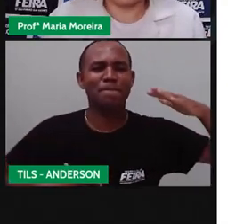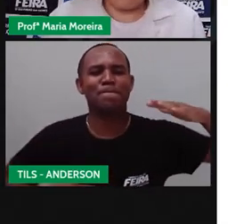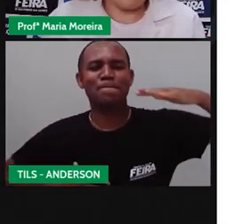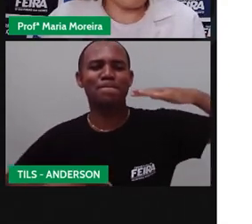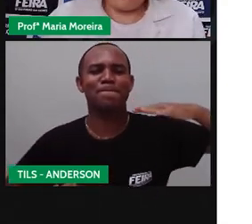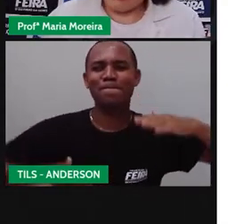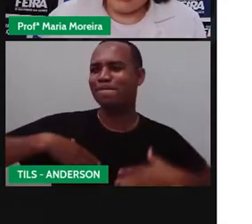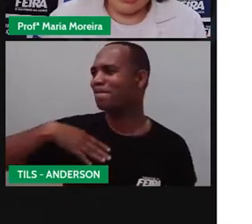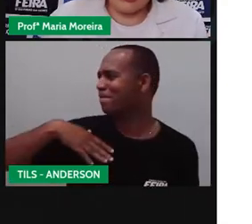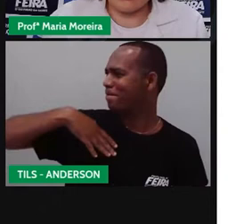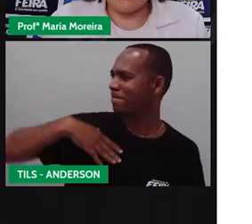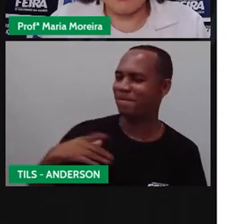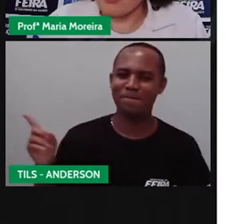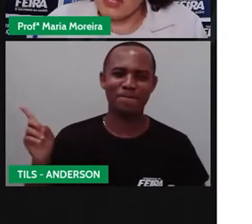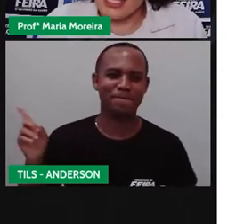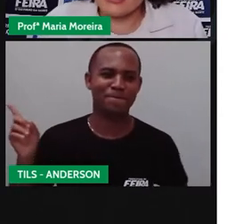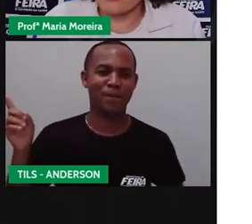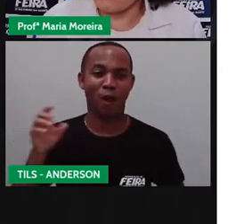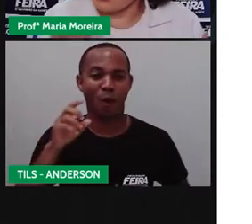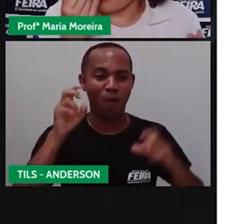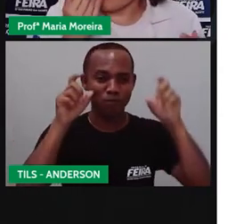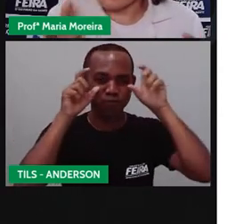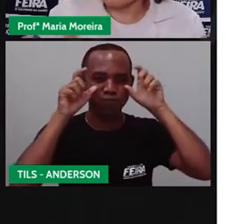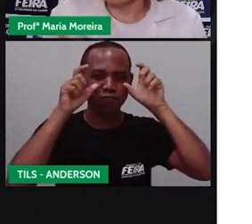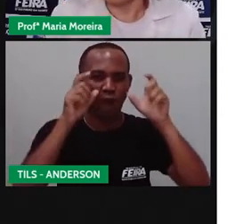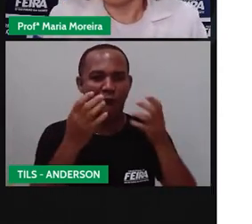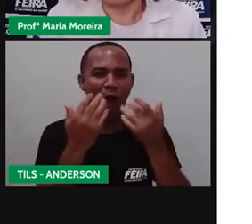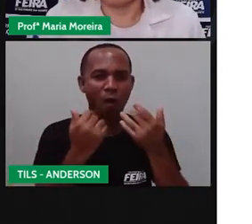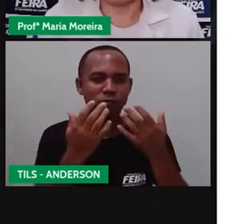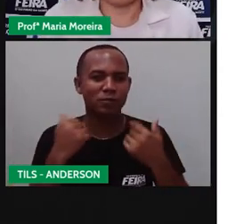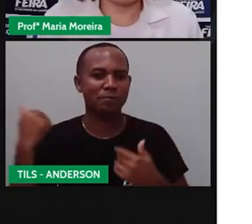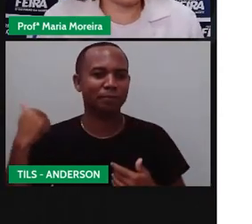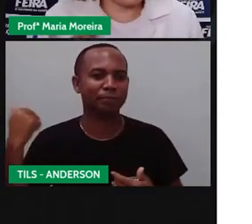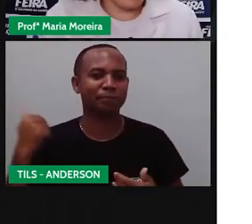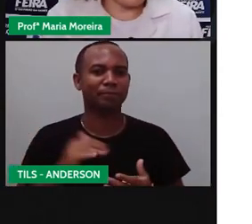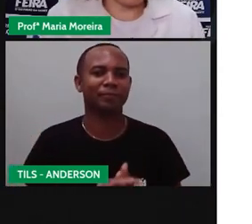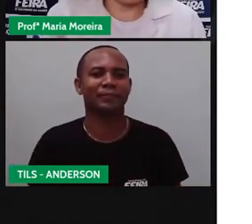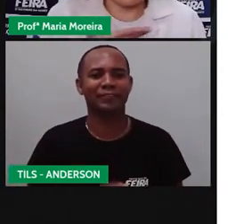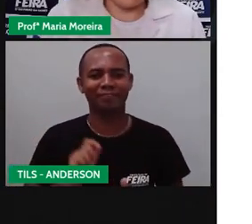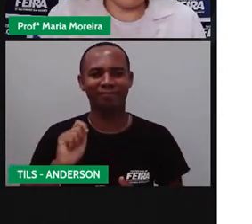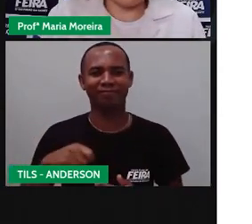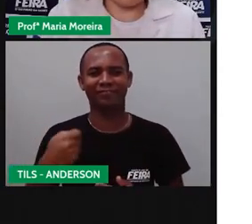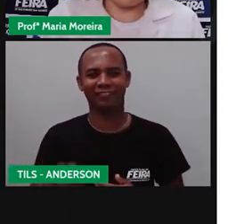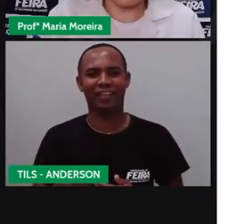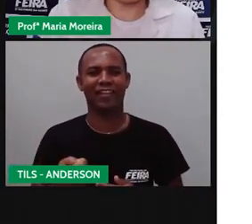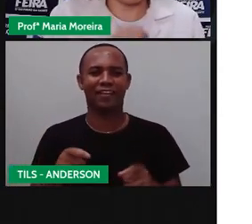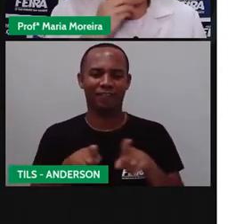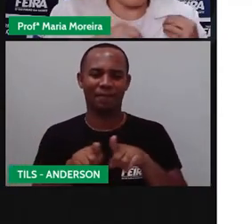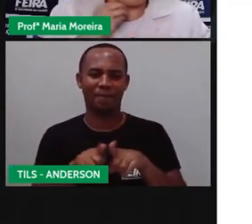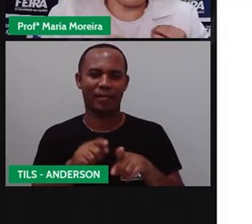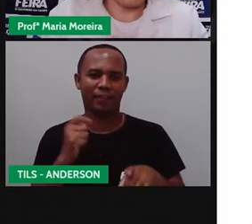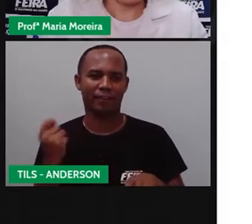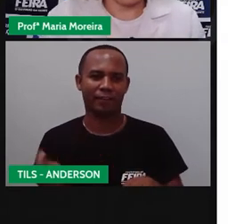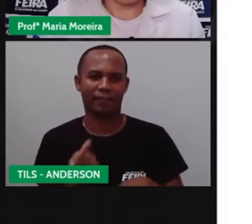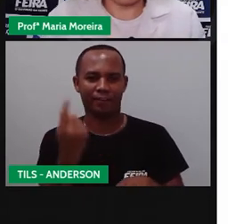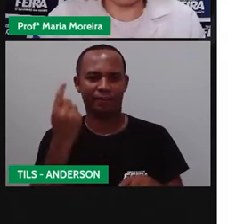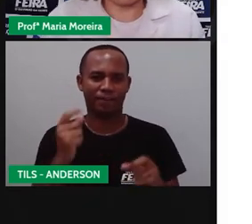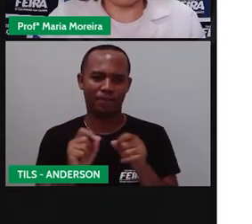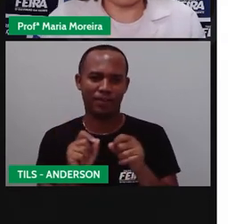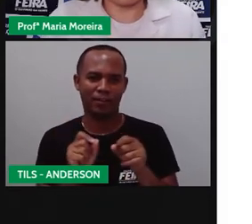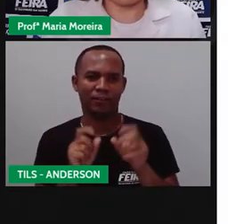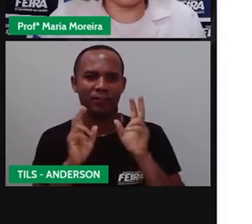Pois é, teve comida, fiz sozinha. Porque comigo é assim, comida, ó. Os sinais, como os que Anderson faz, como o a Pró